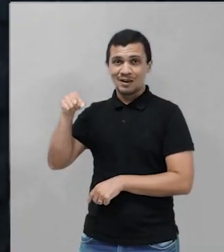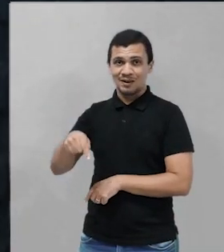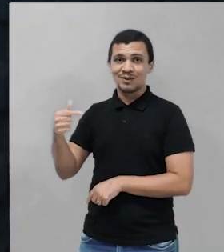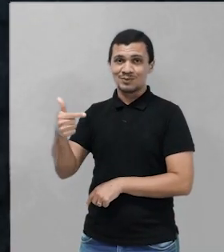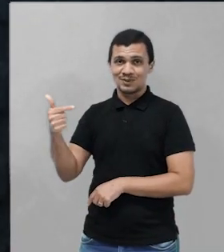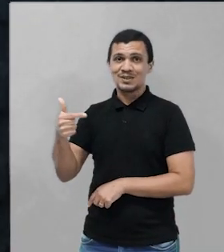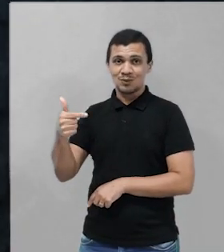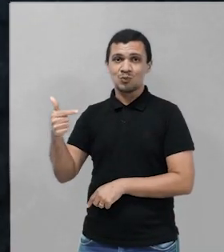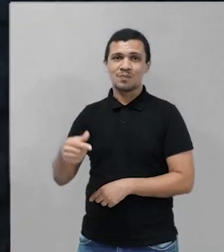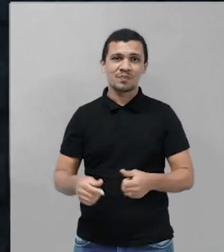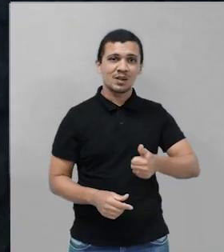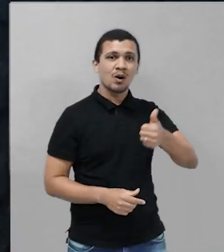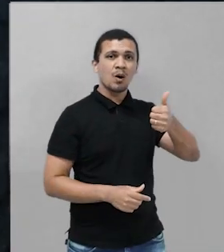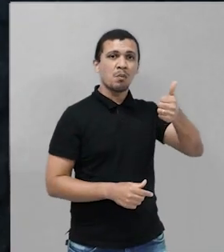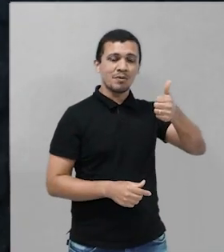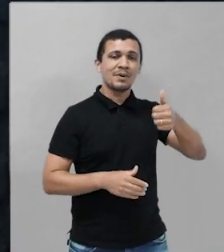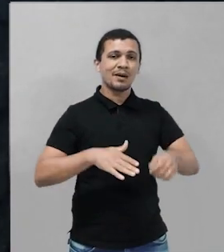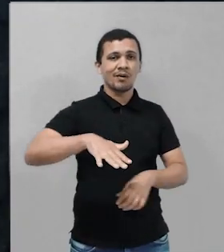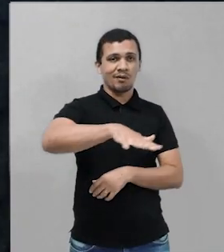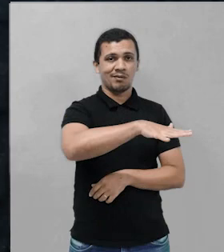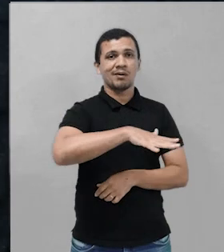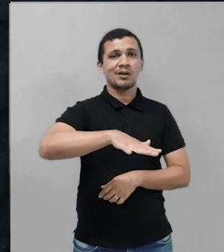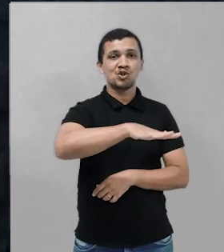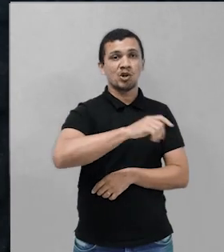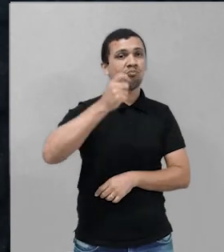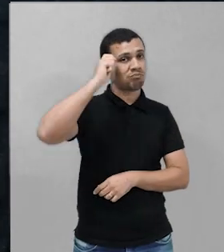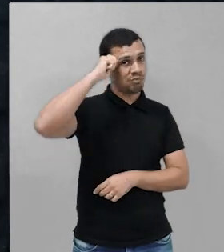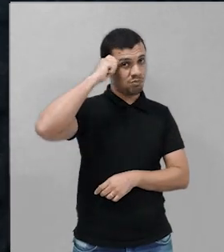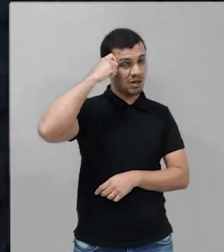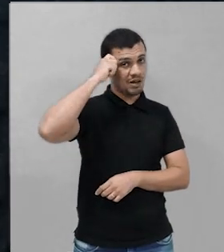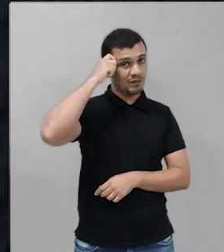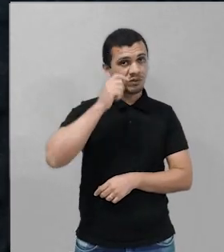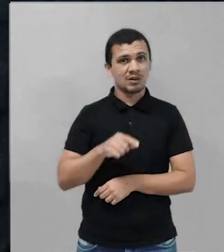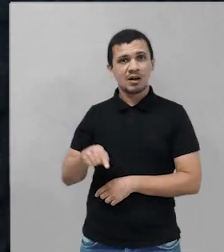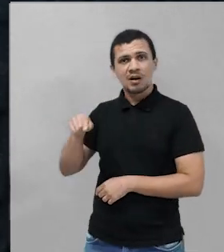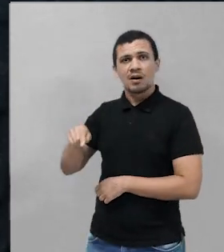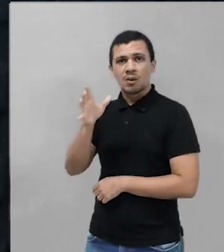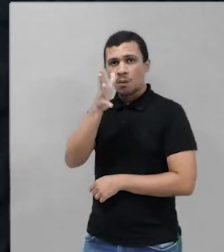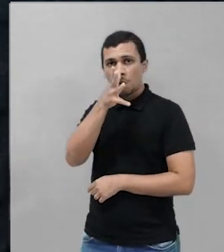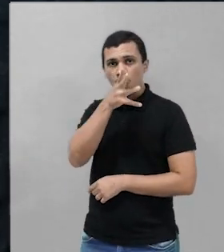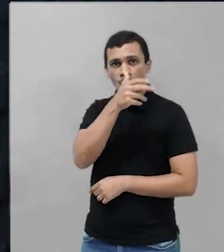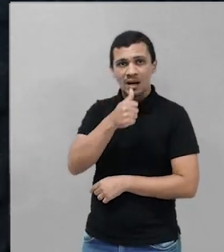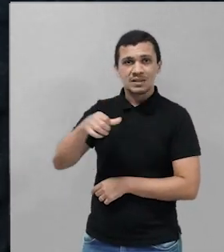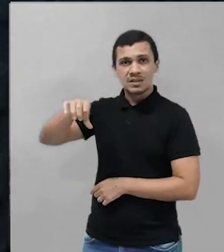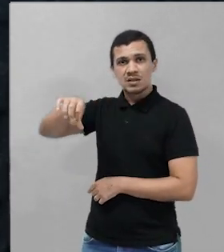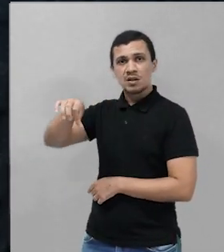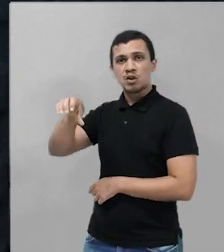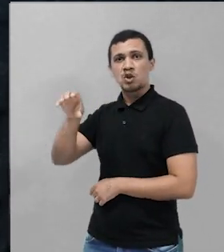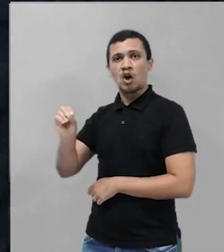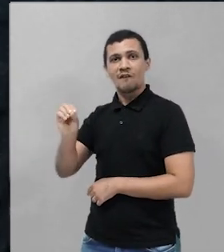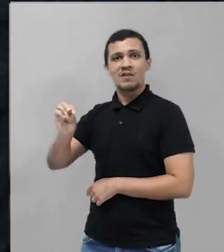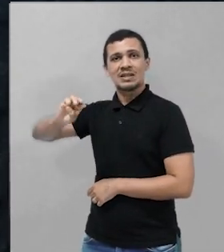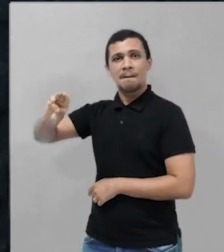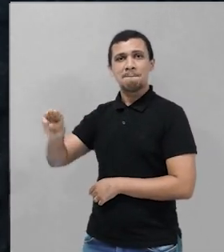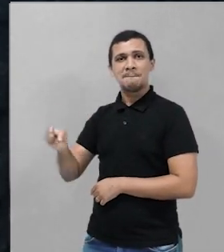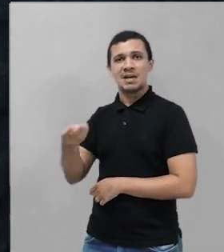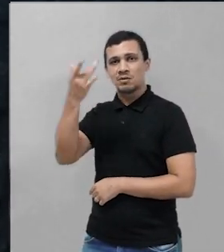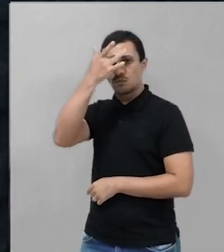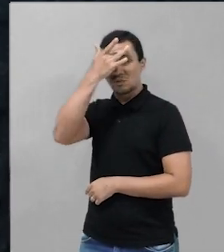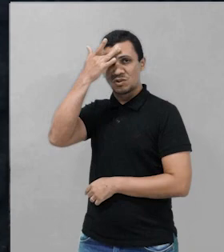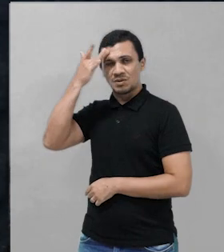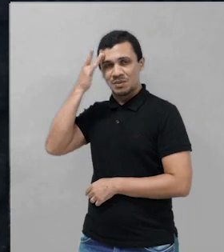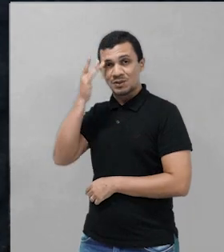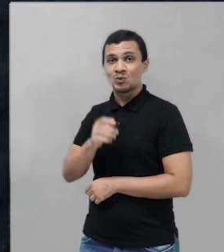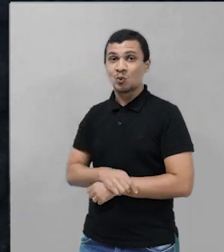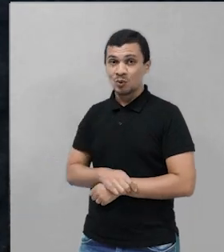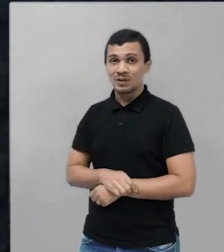africano, obviamente. Aproximadamente 90 milhões de pessoas, quase a metade da população brasileira. Eu vou repetir para que